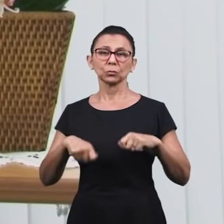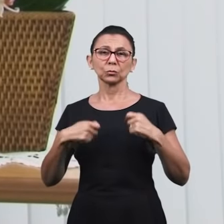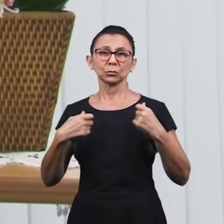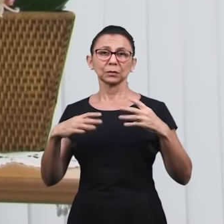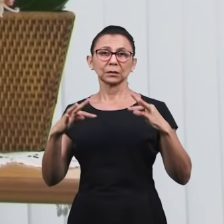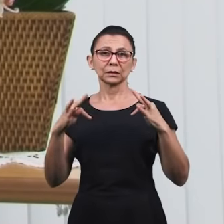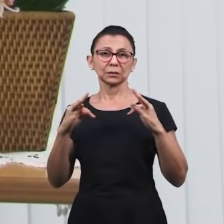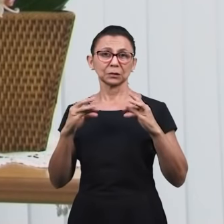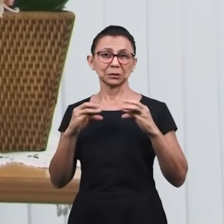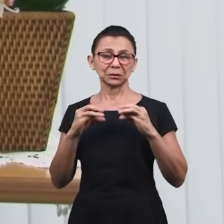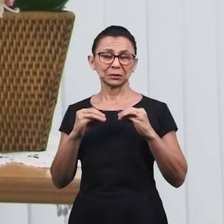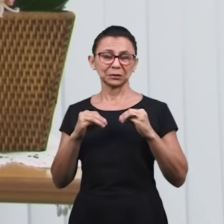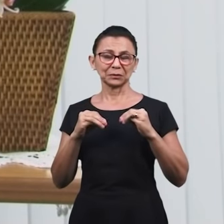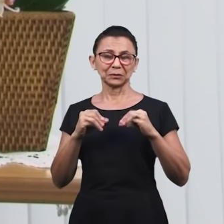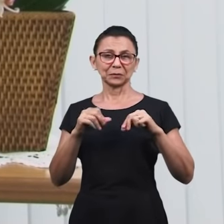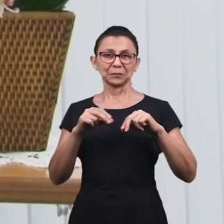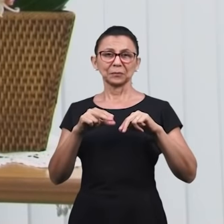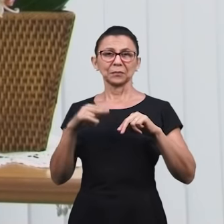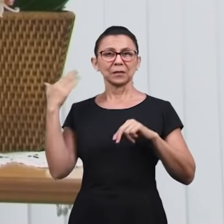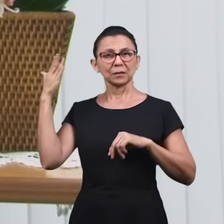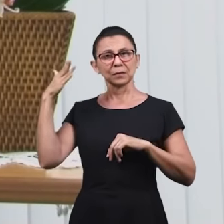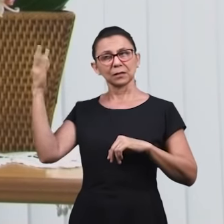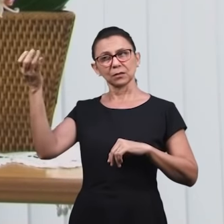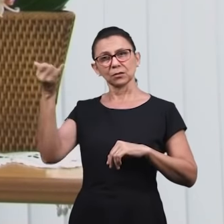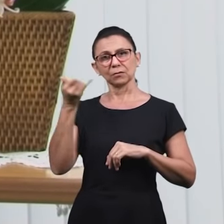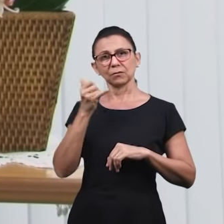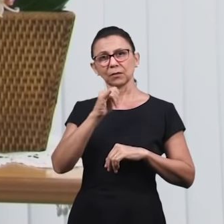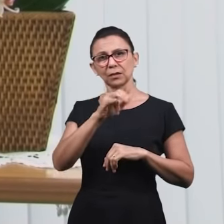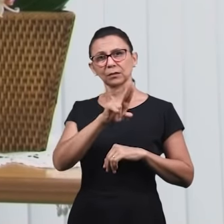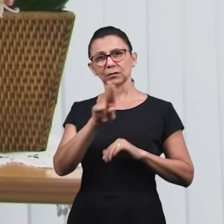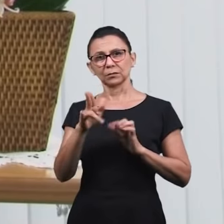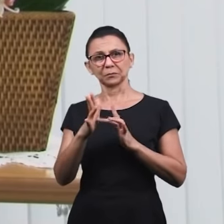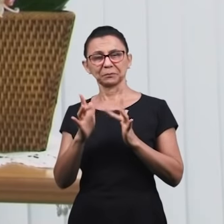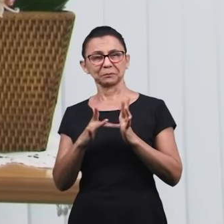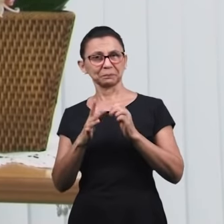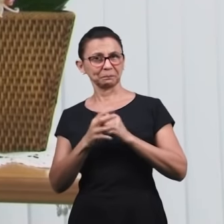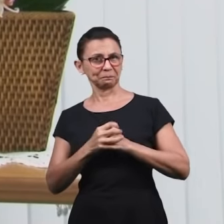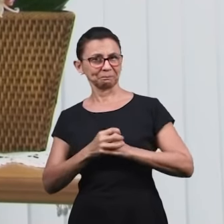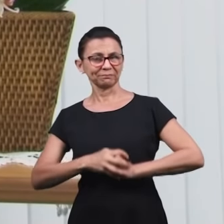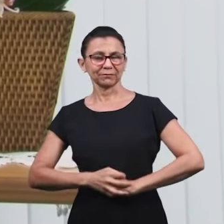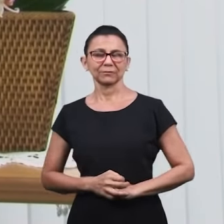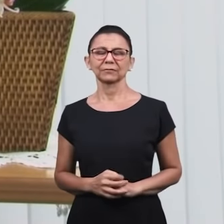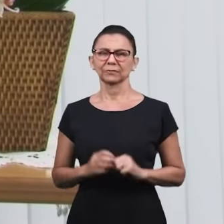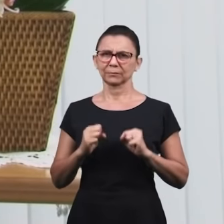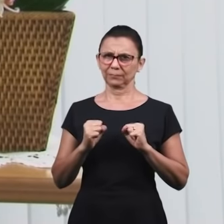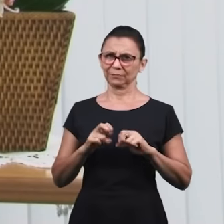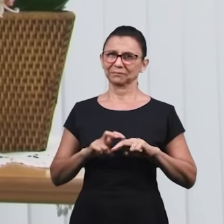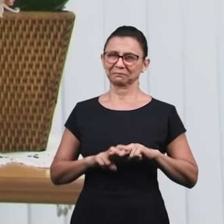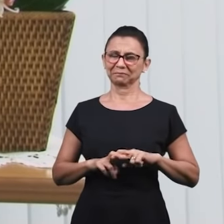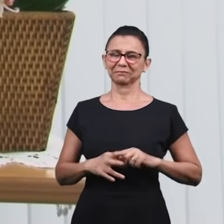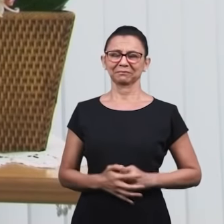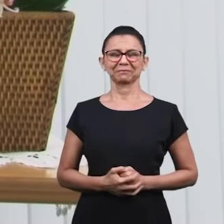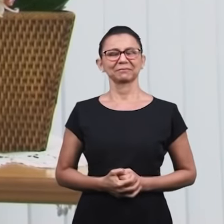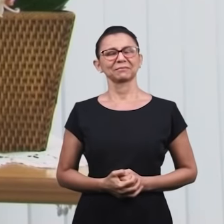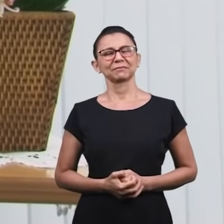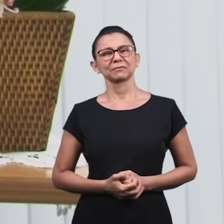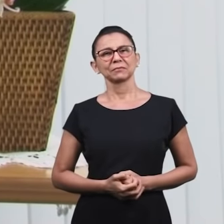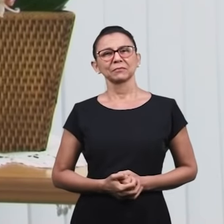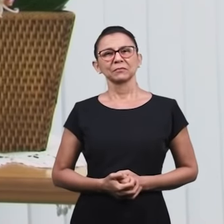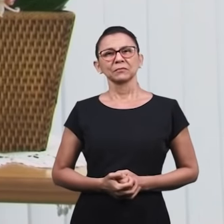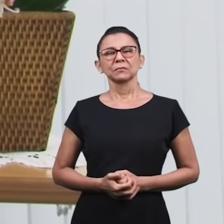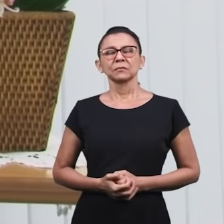renovo, tudo aquilo que precisamos. Fala conosco então, Senhor, através desta palavra, oramos em nome de Jesus. Amém.